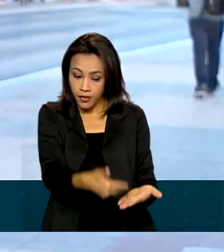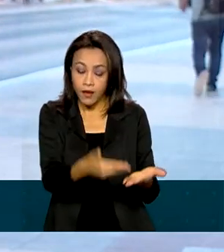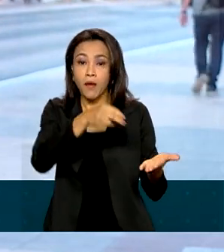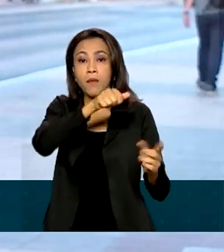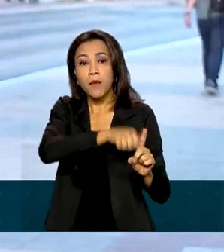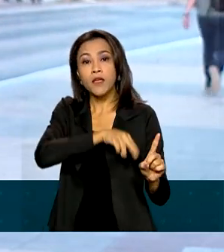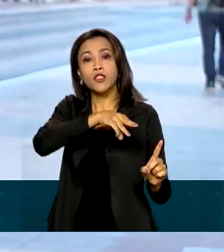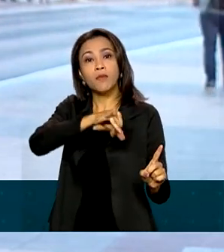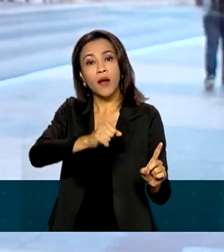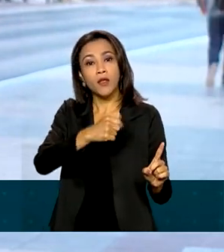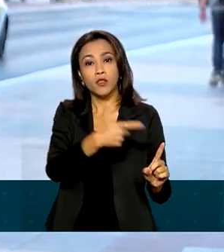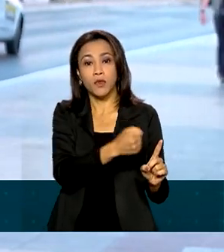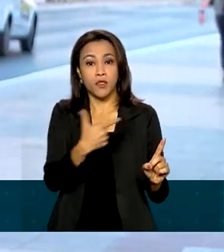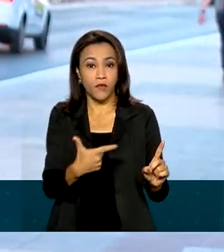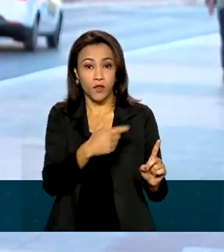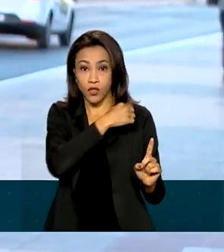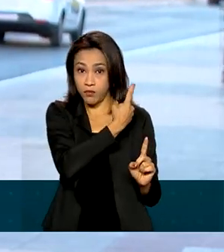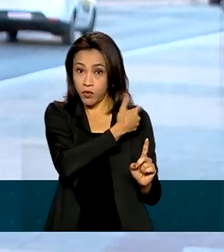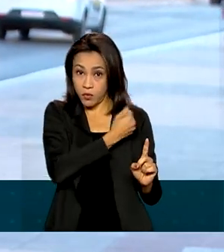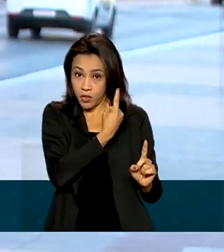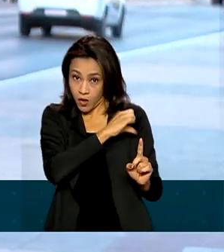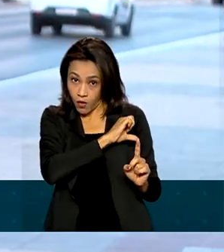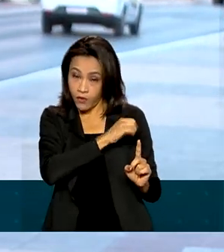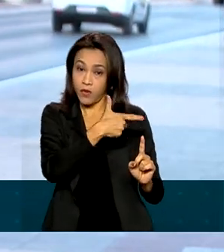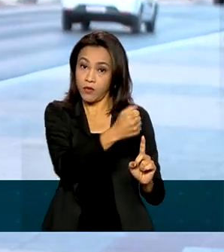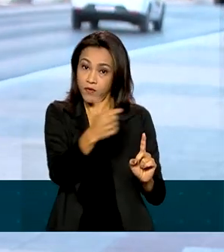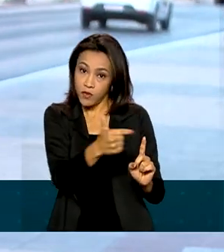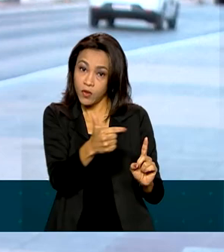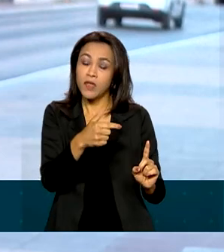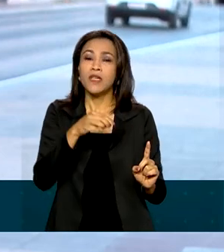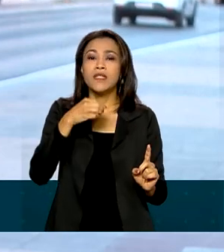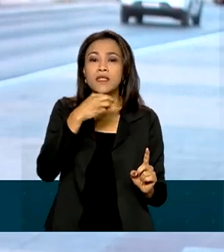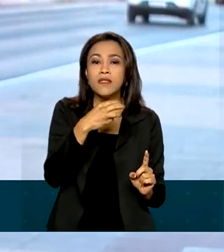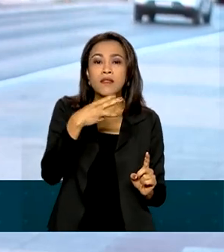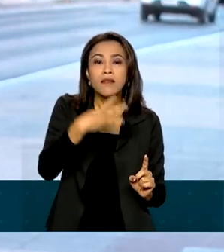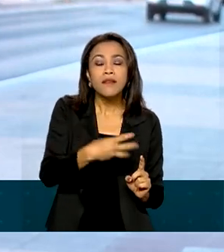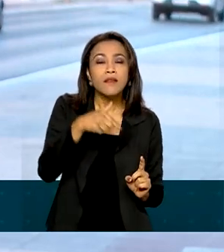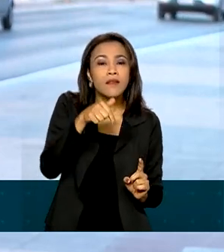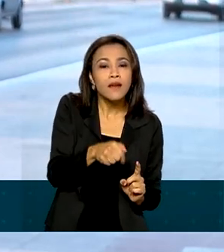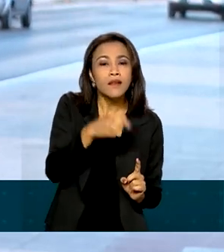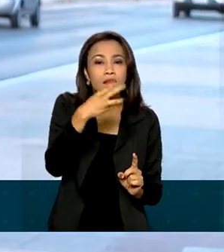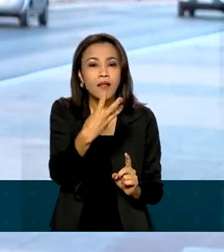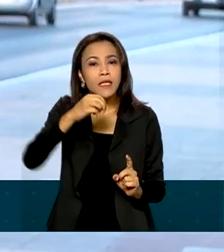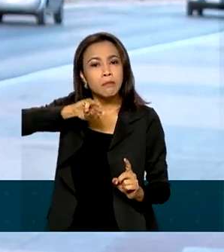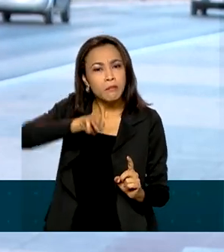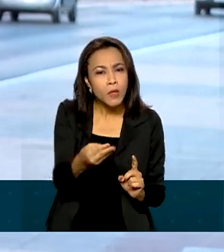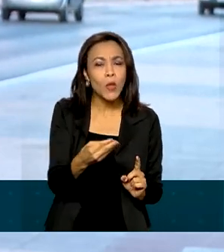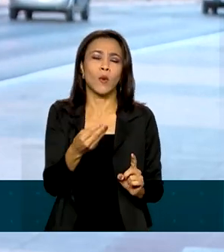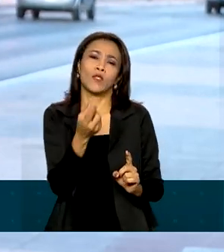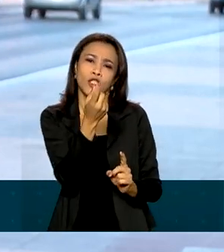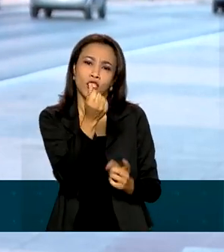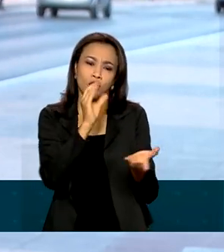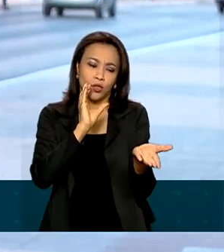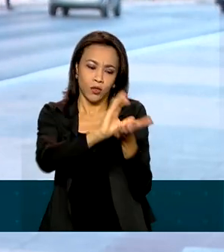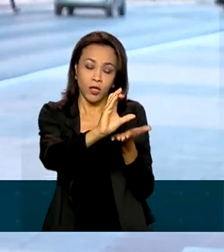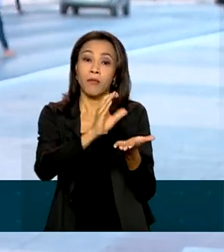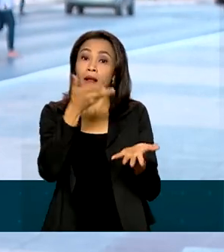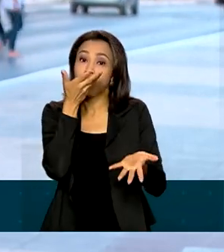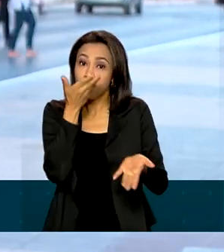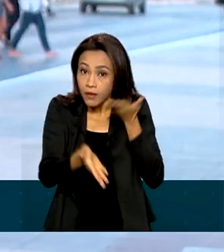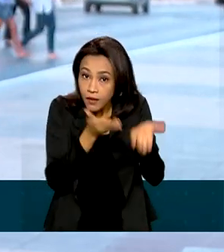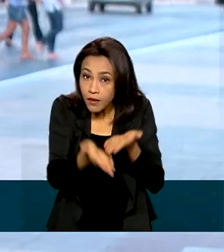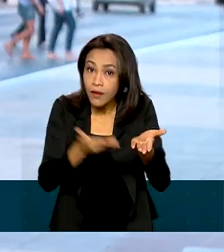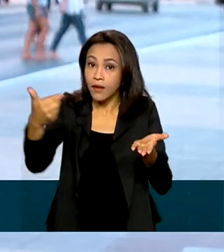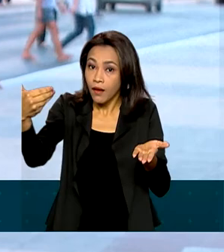2022, o governo federal investiu mais de 73 milhões de reais no tratamento dessa condição. Além disso, o governo